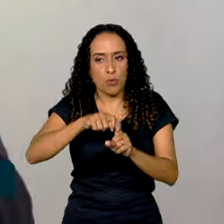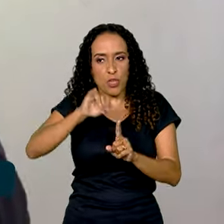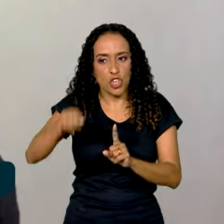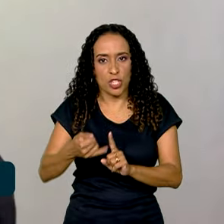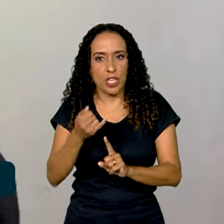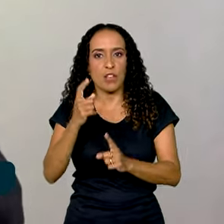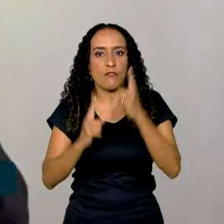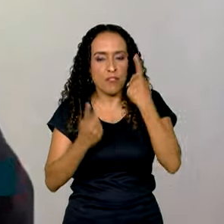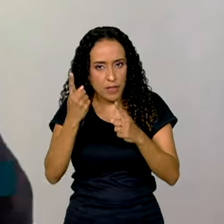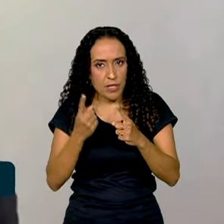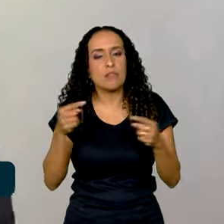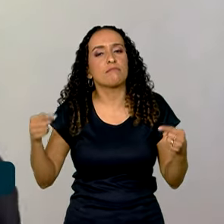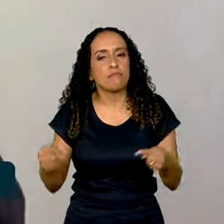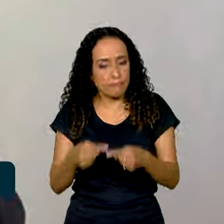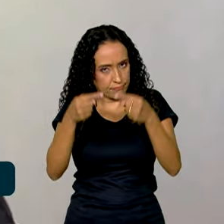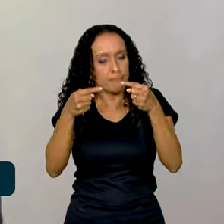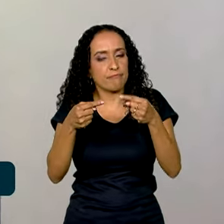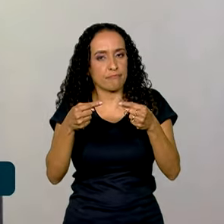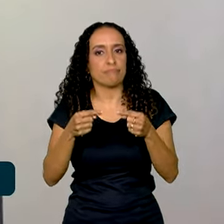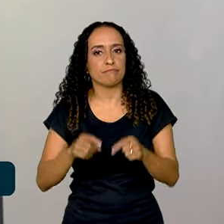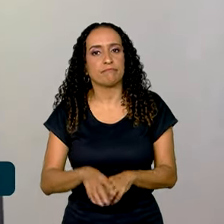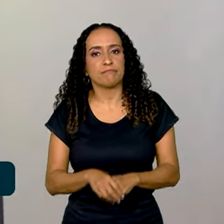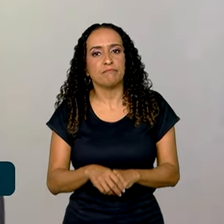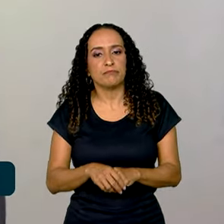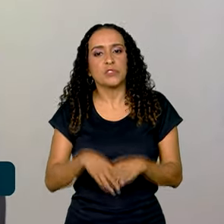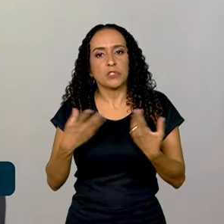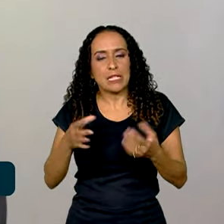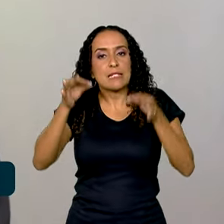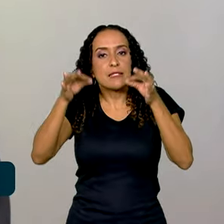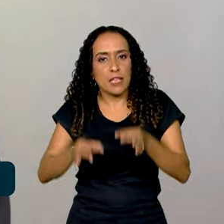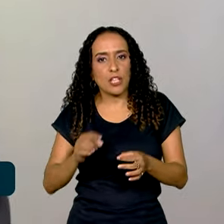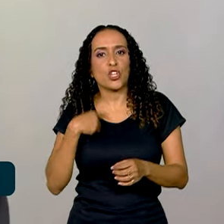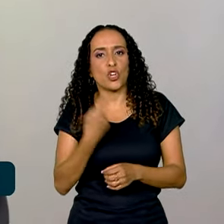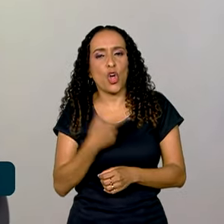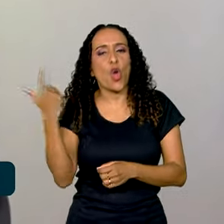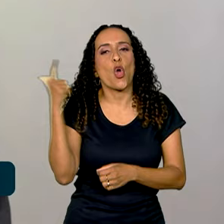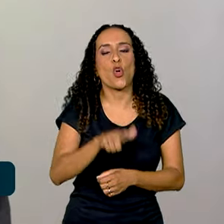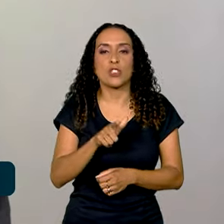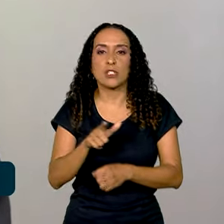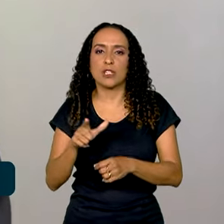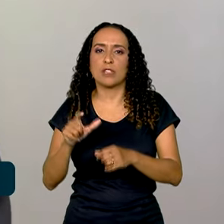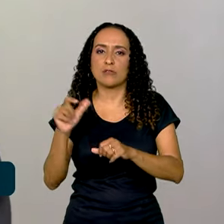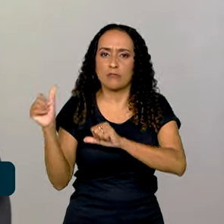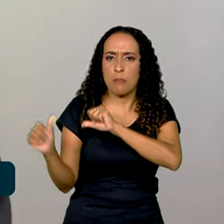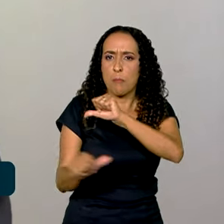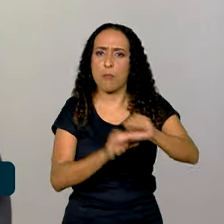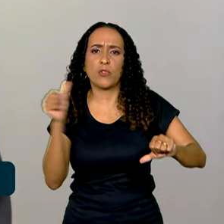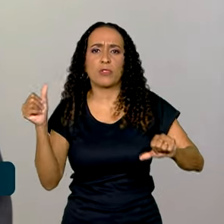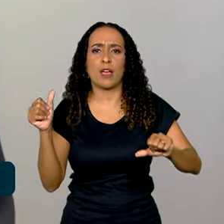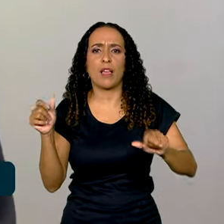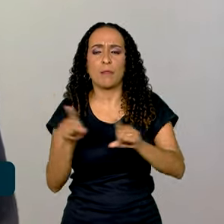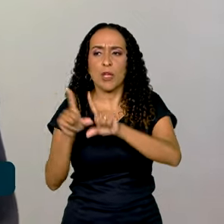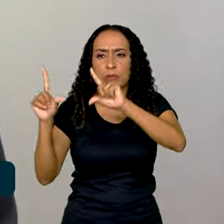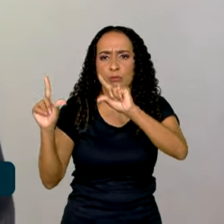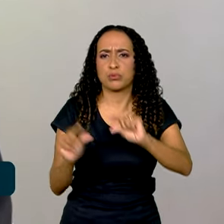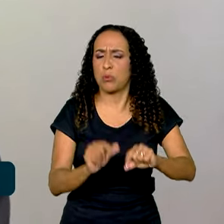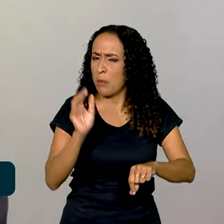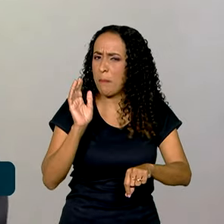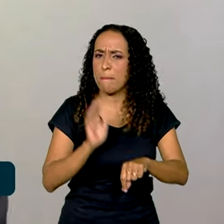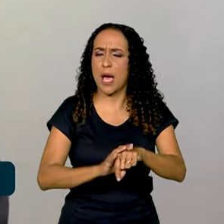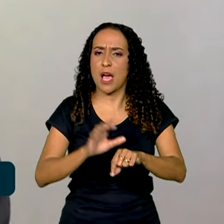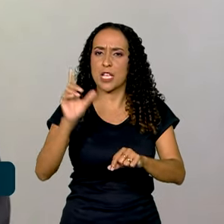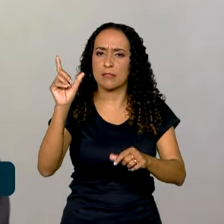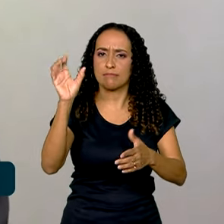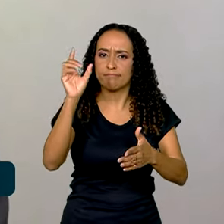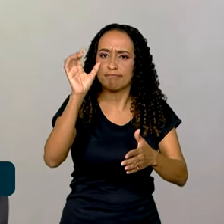convergentes com essa dinâmica de que, de fato, nós estamos conseguindo reverter e reduzir ainda mais as